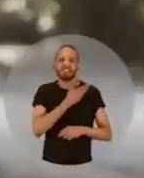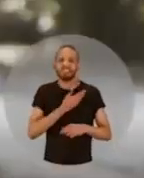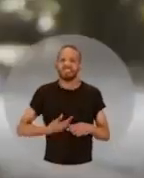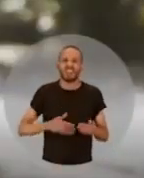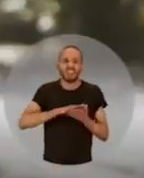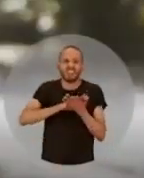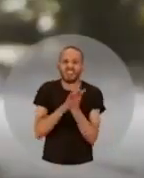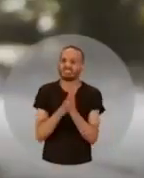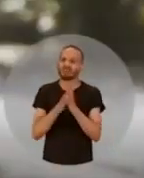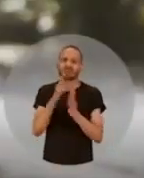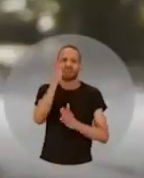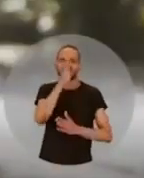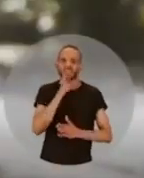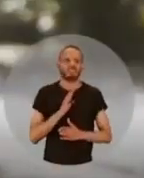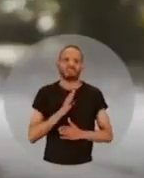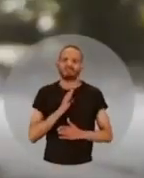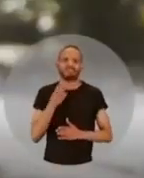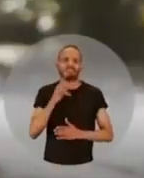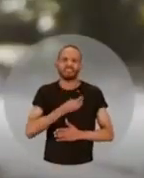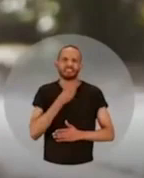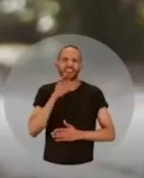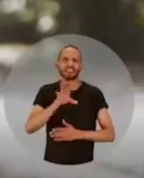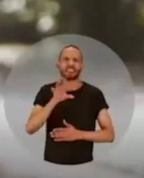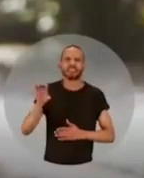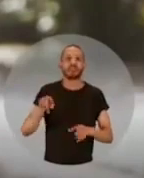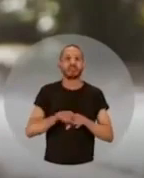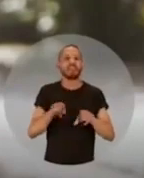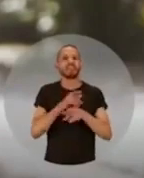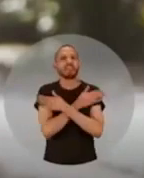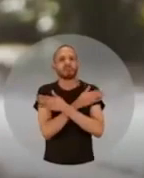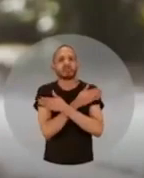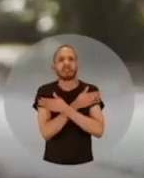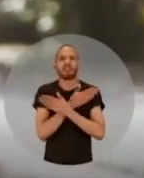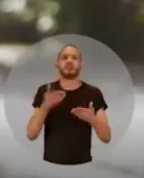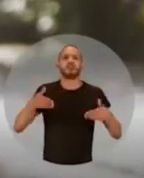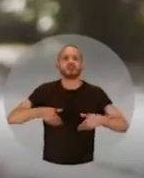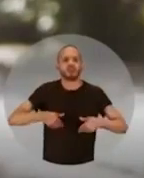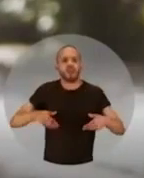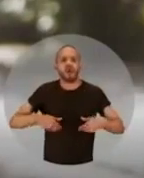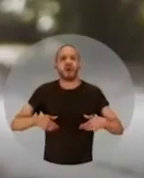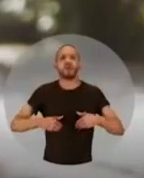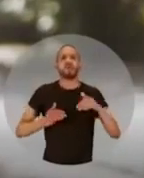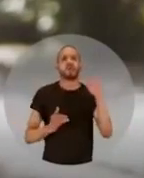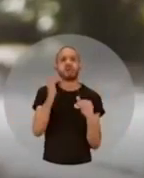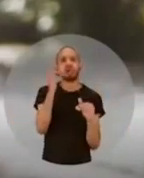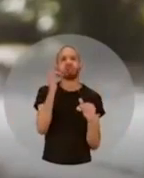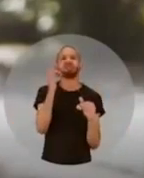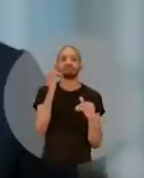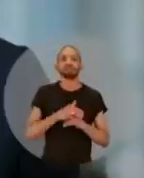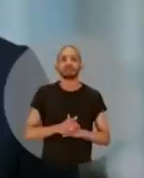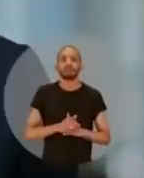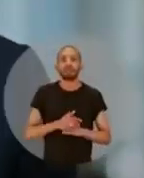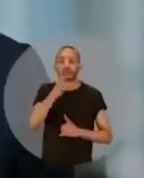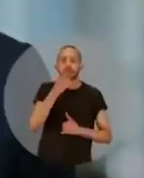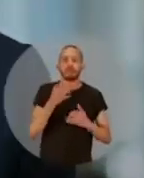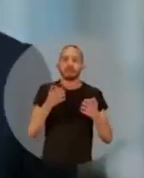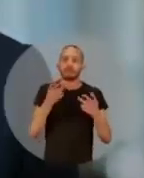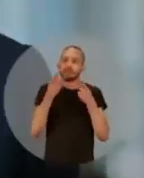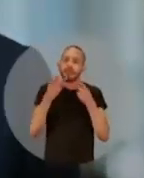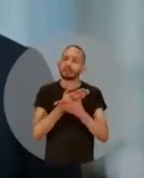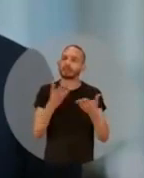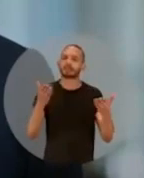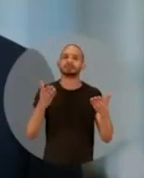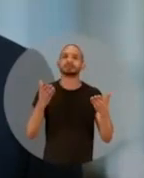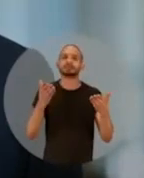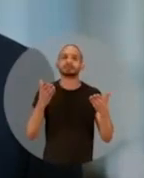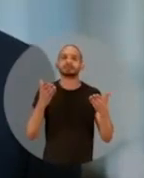só acabou com o Brasil. A realidade é essa. Com o aumento do desemprego, com o aumento da fome, com o aumento da desigualdade. Eu quero falar uma coisa